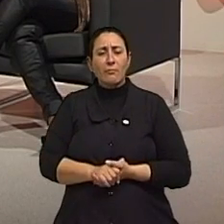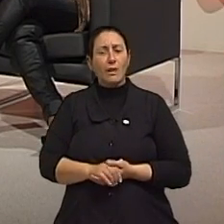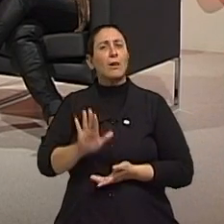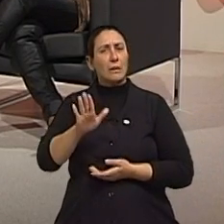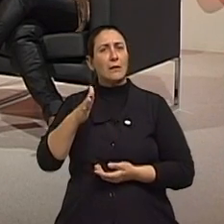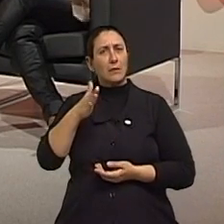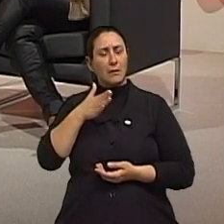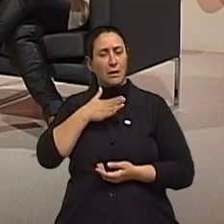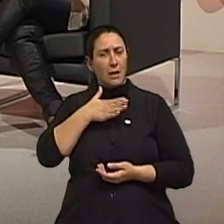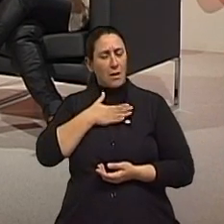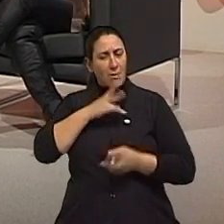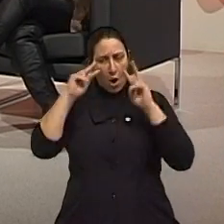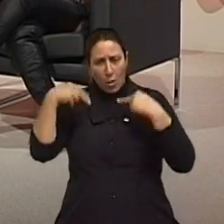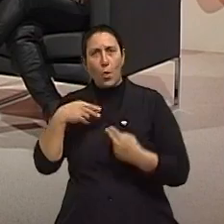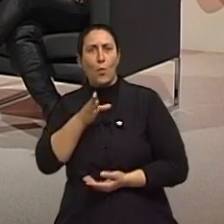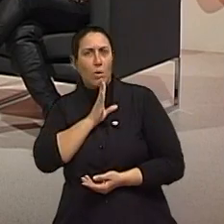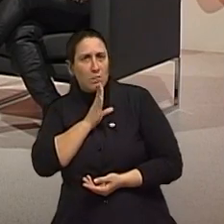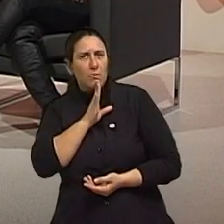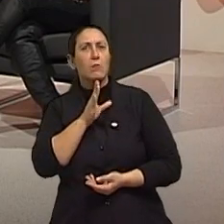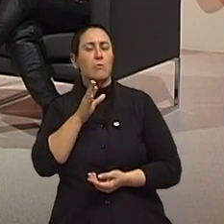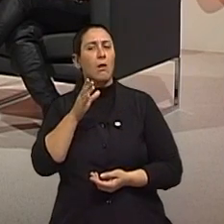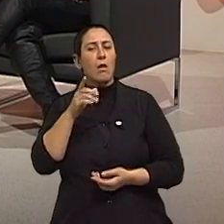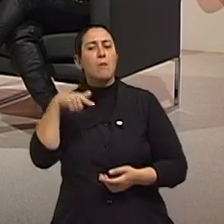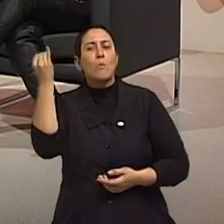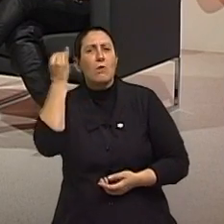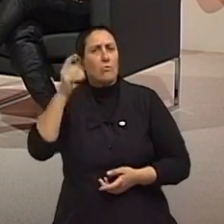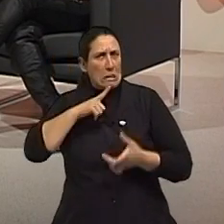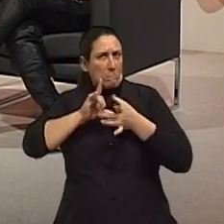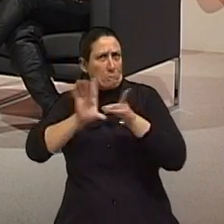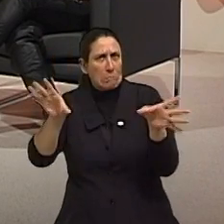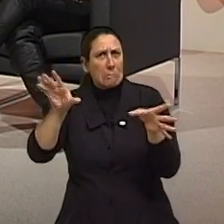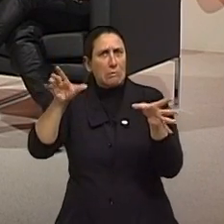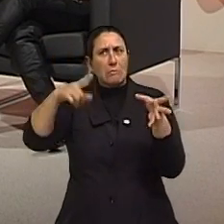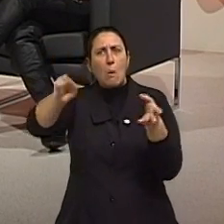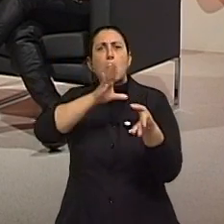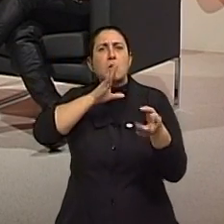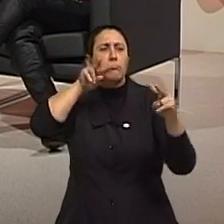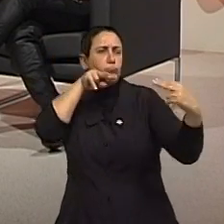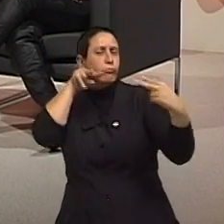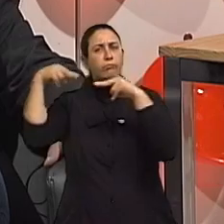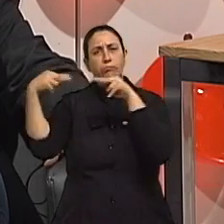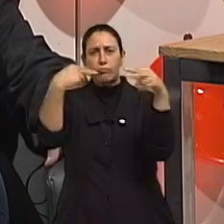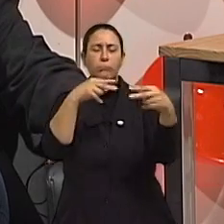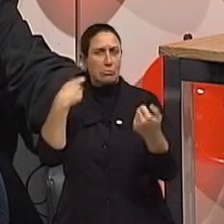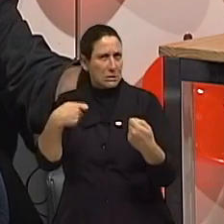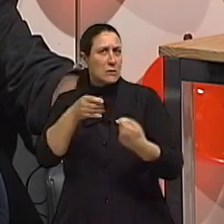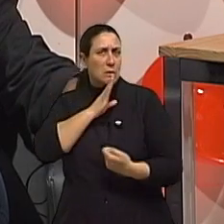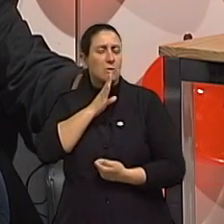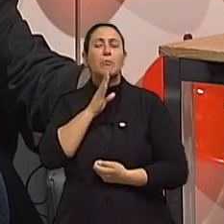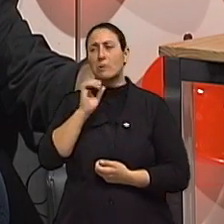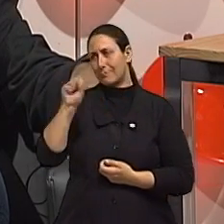é o autoconhecimento e é a disponibilidade também para conhecer o outro, está envolvido, doutor? Hoje parece que nos vendem uma